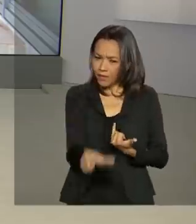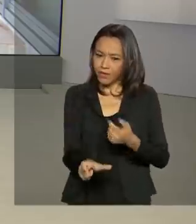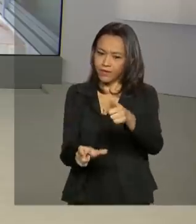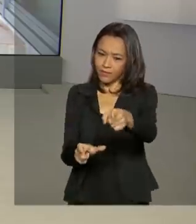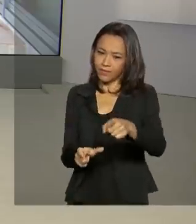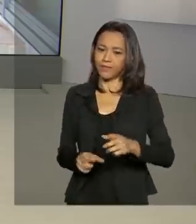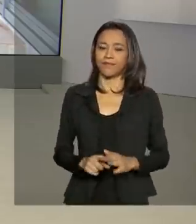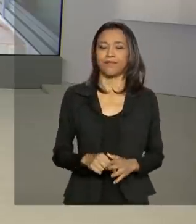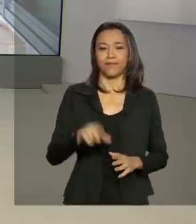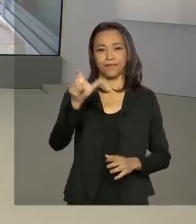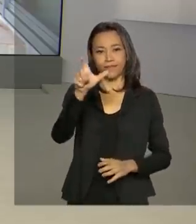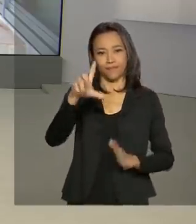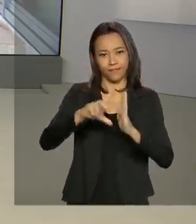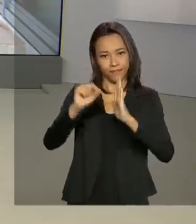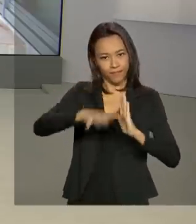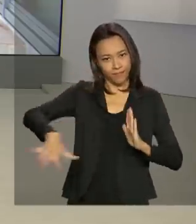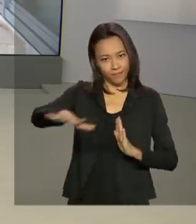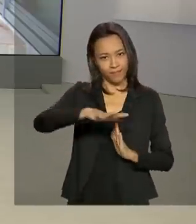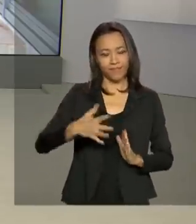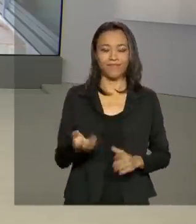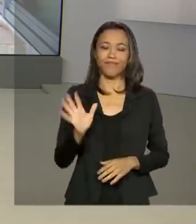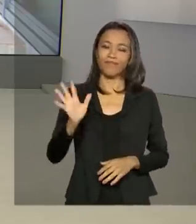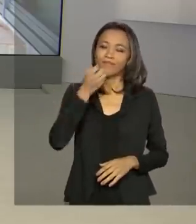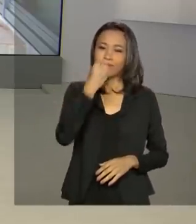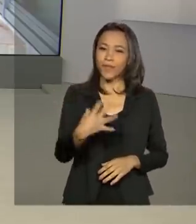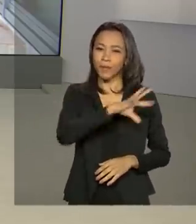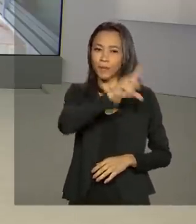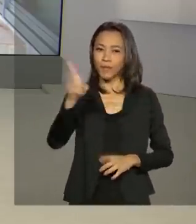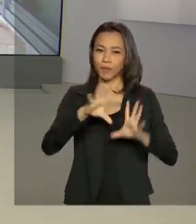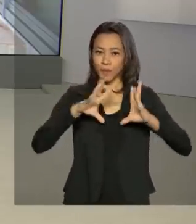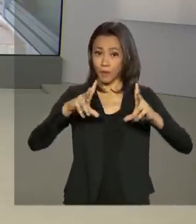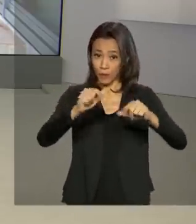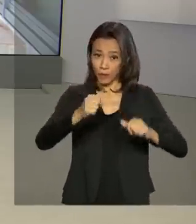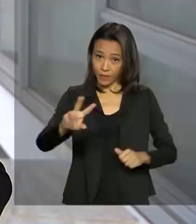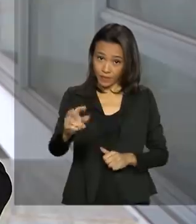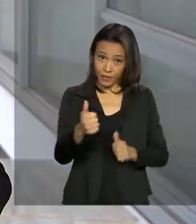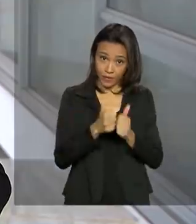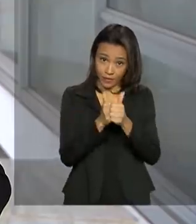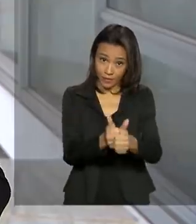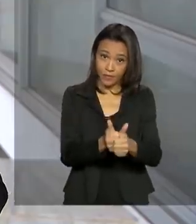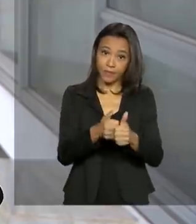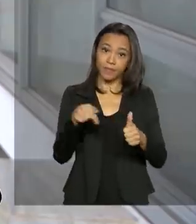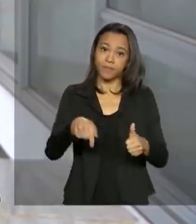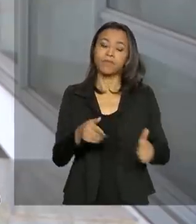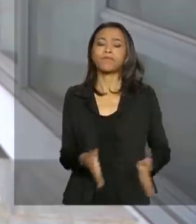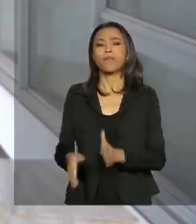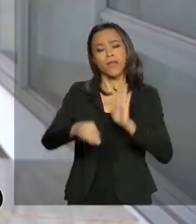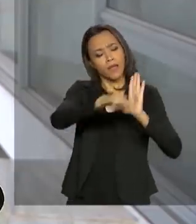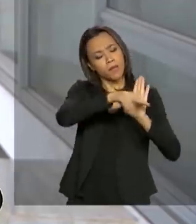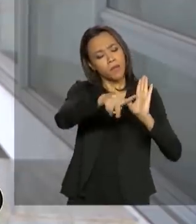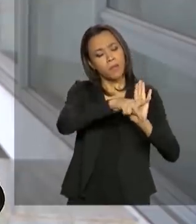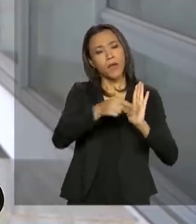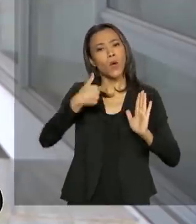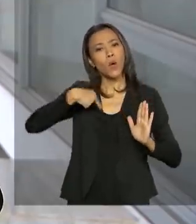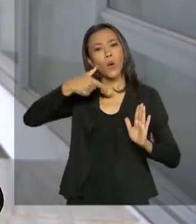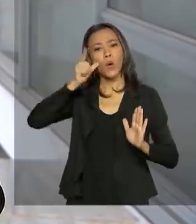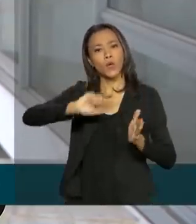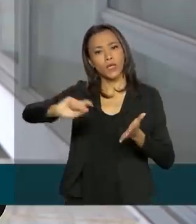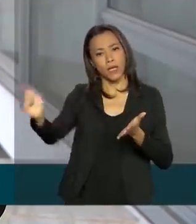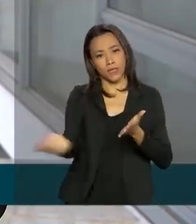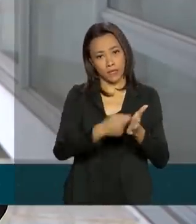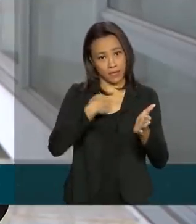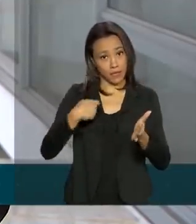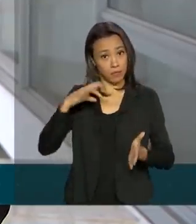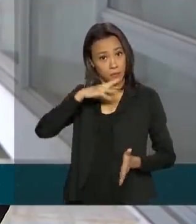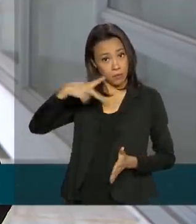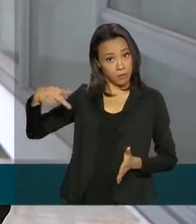Márcia. Oi, Renata. Bom dia pra você e bom dia pra todos que nos acompanham. Olha, essa medida provisória que foi assinada ontem pelo presidente